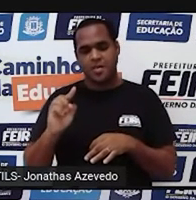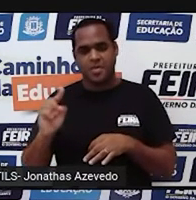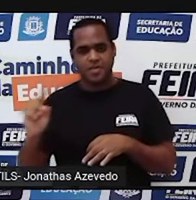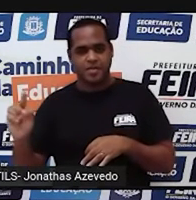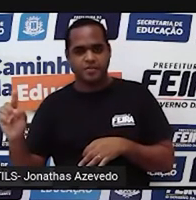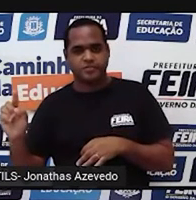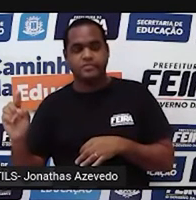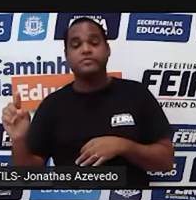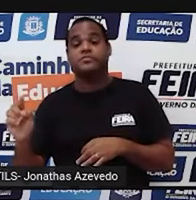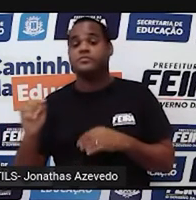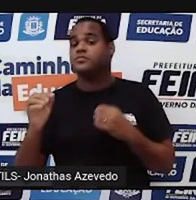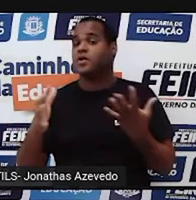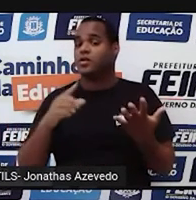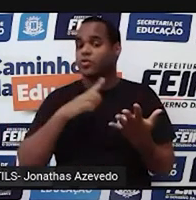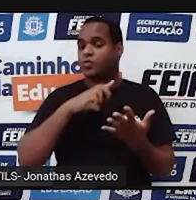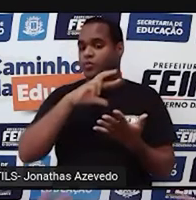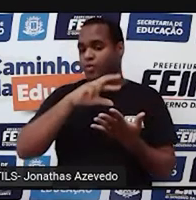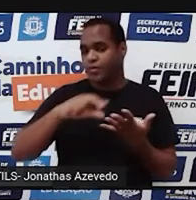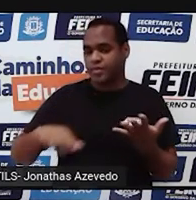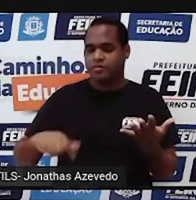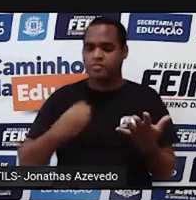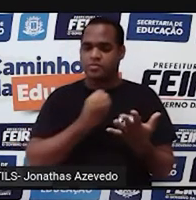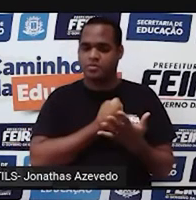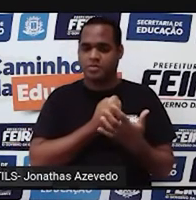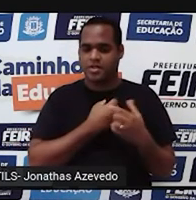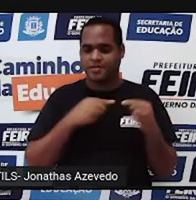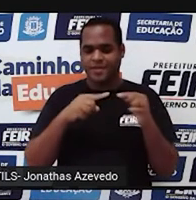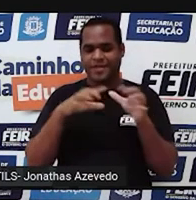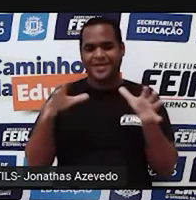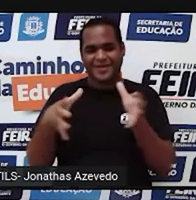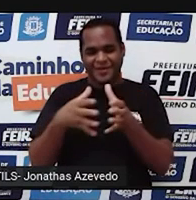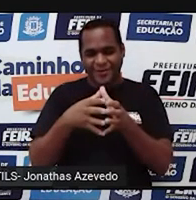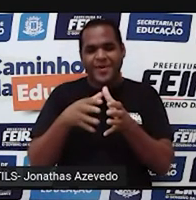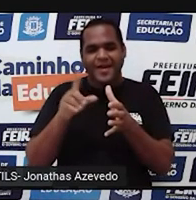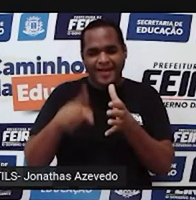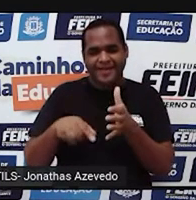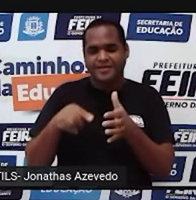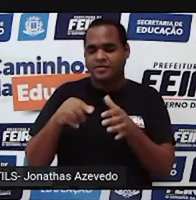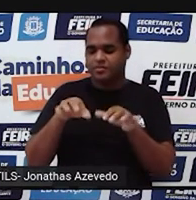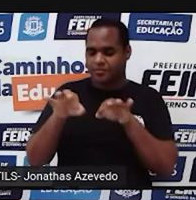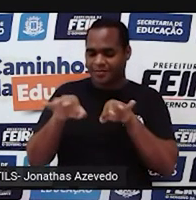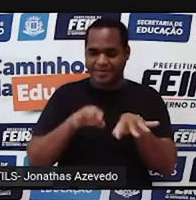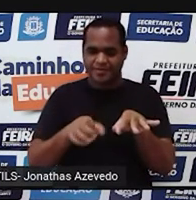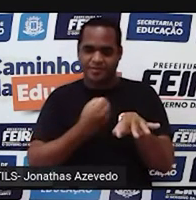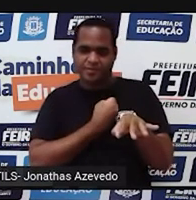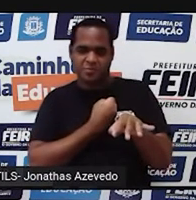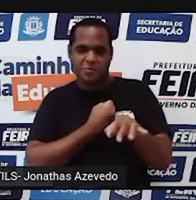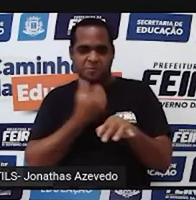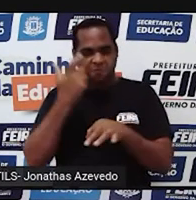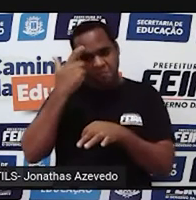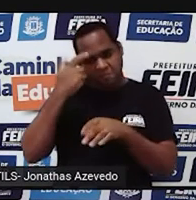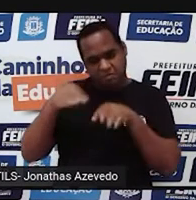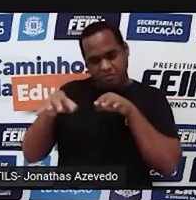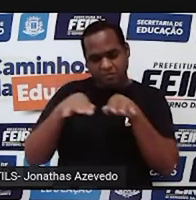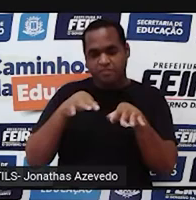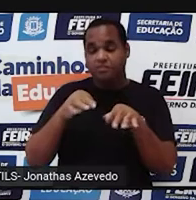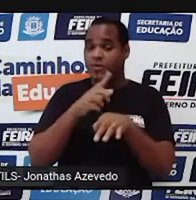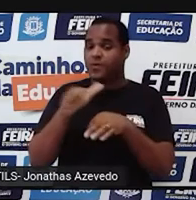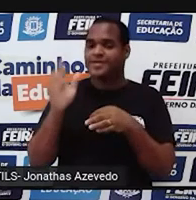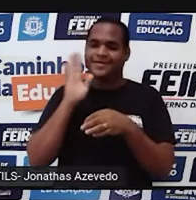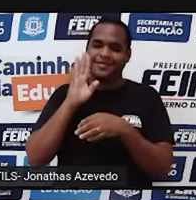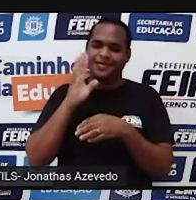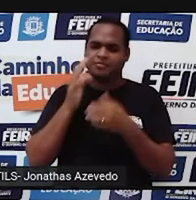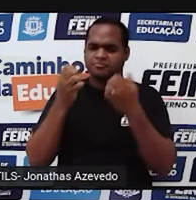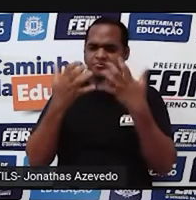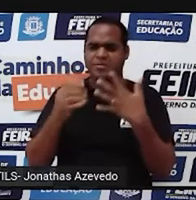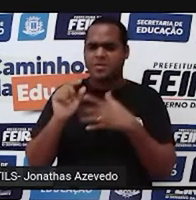Todos esses tipos de número formam a coleção de números racionais. E um comentário legal aqui, Por